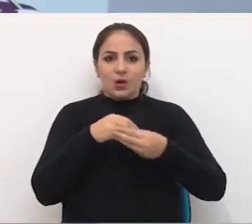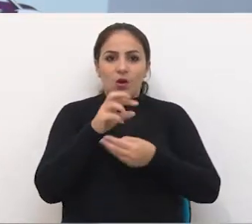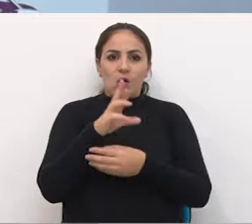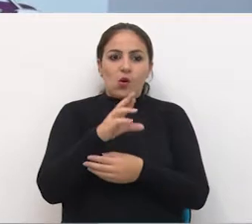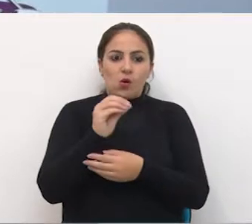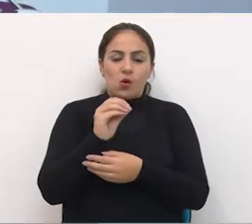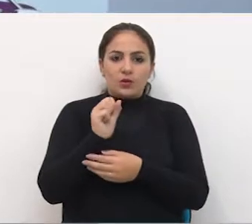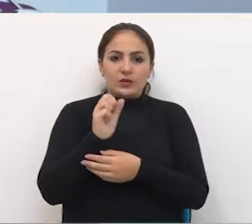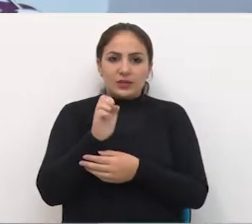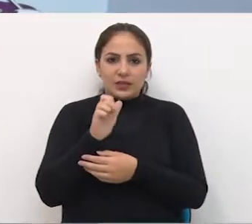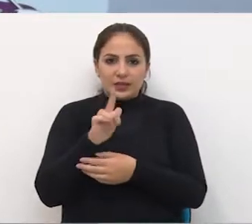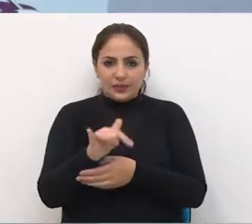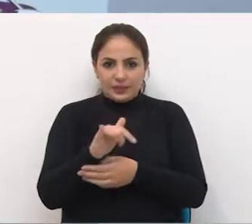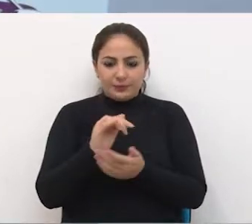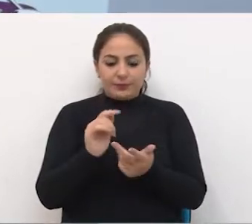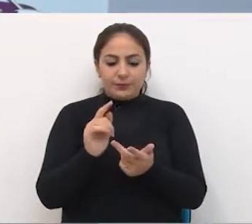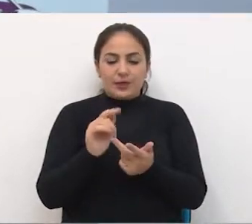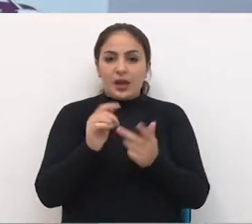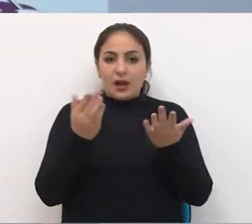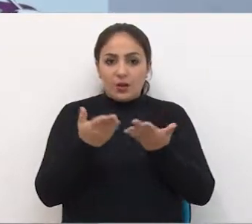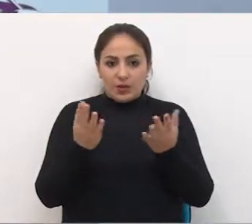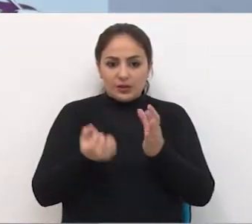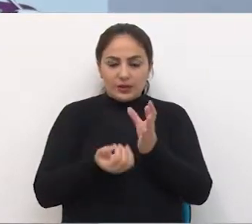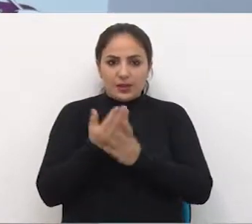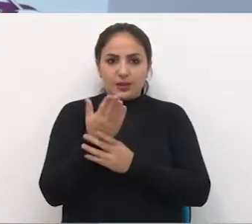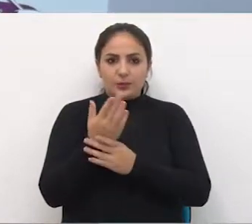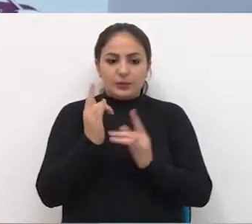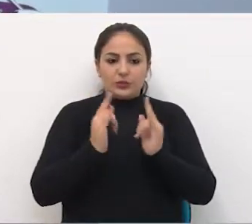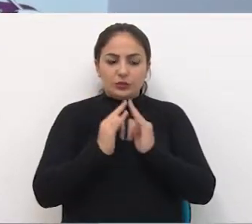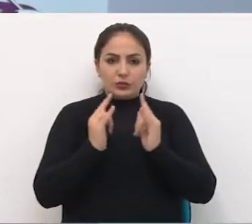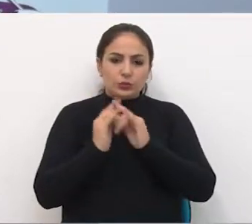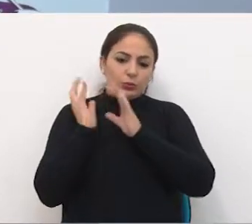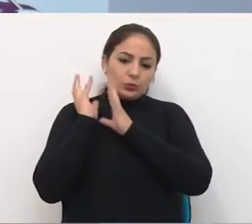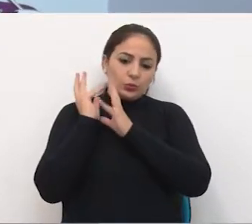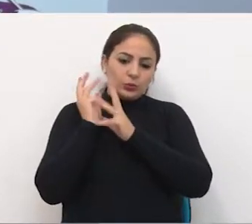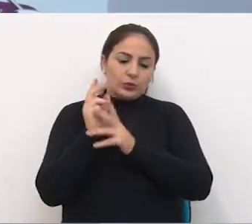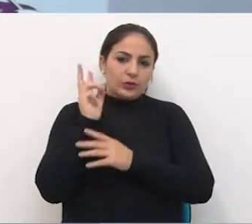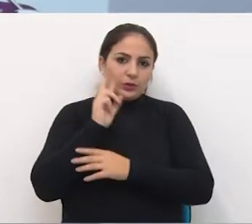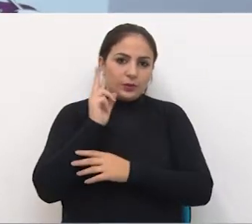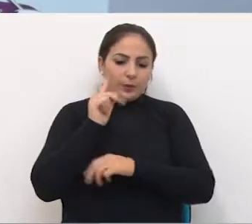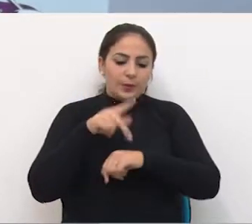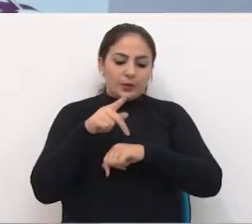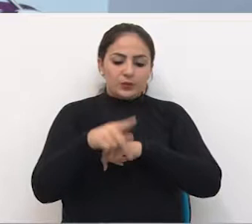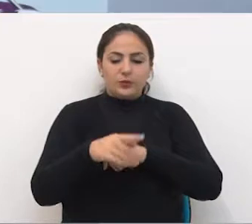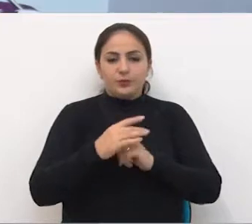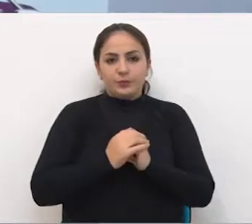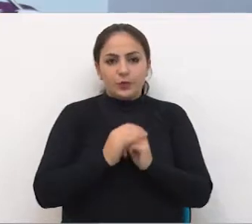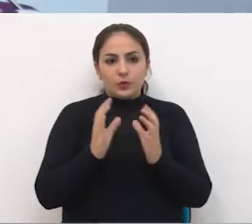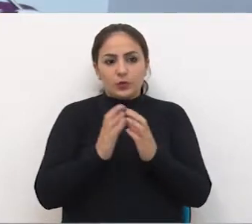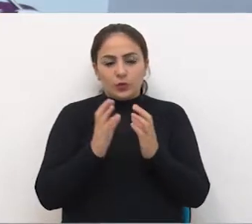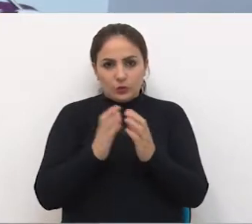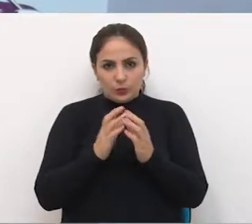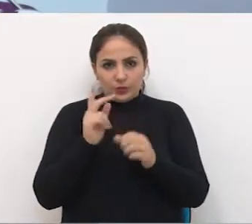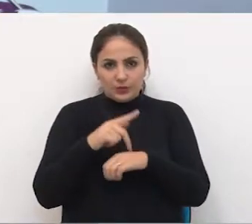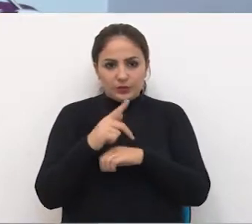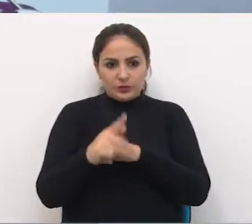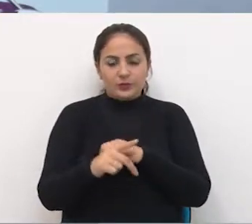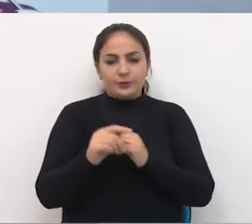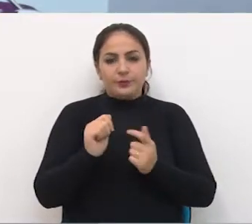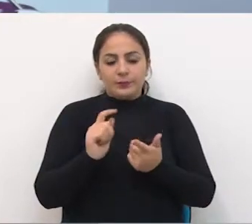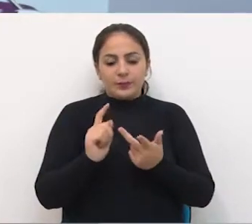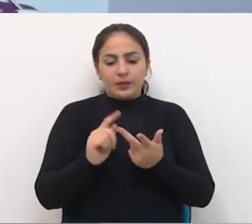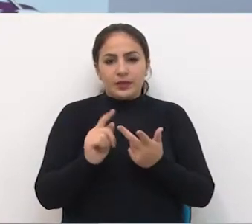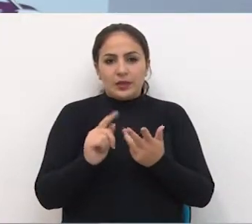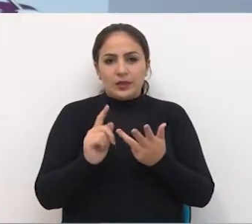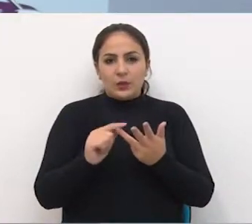do Olesque Preto, que é formado agora pelo Instituto Histórico de Passo Fundo, pela Academia Passo Fundo de Letras, pelo Teatro Múcio de